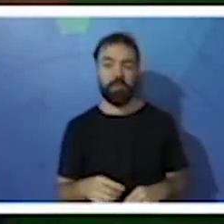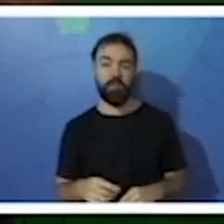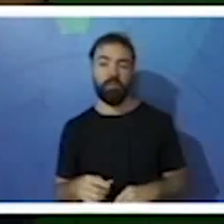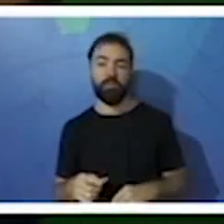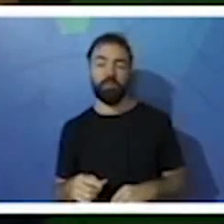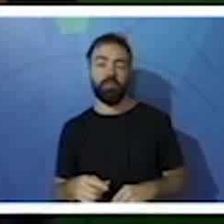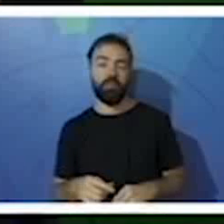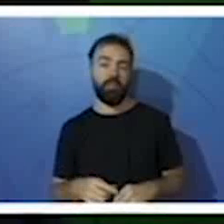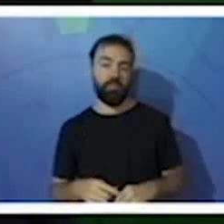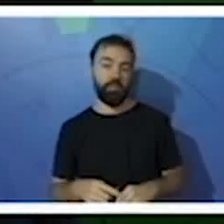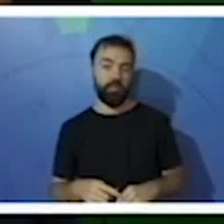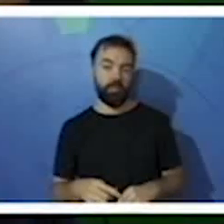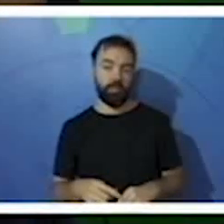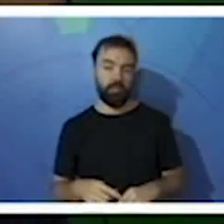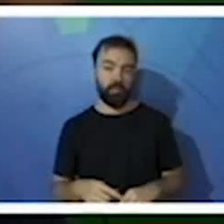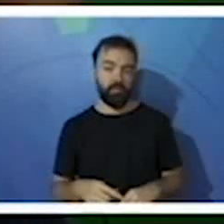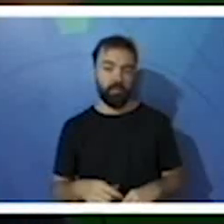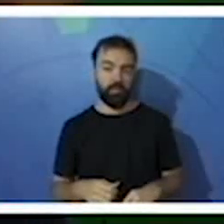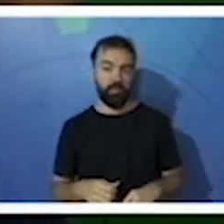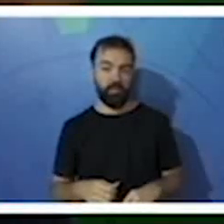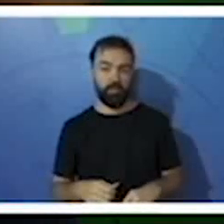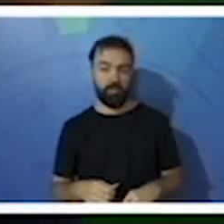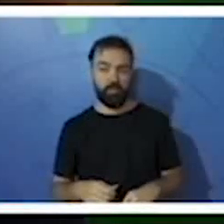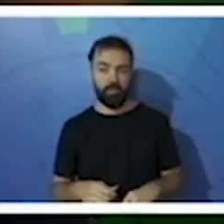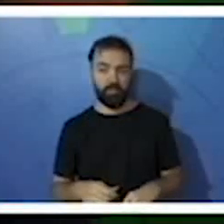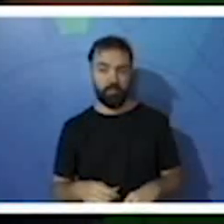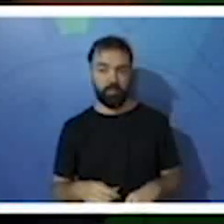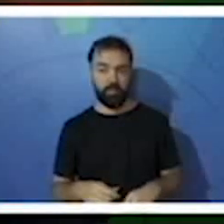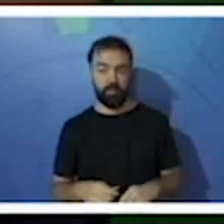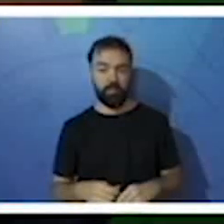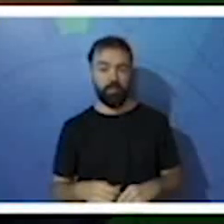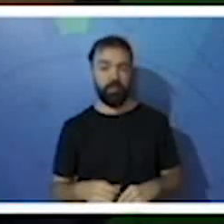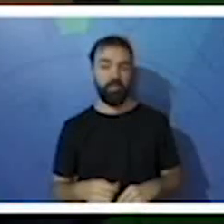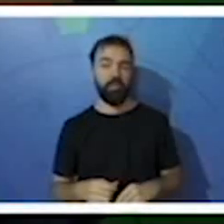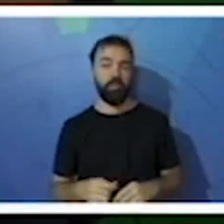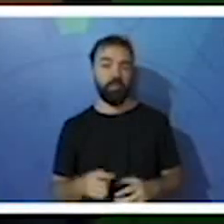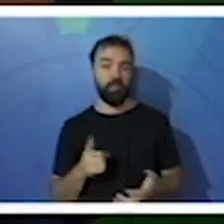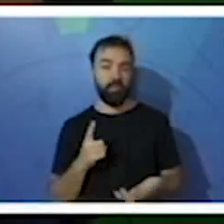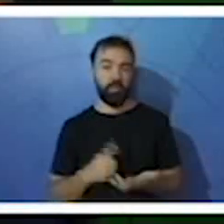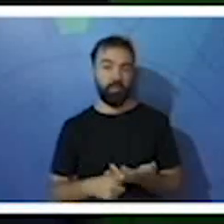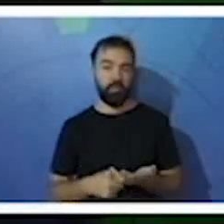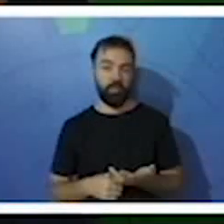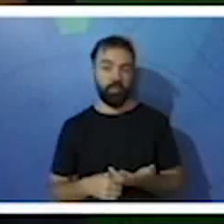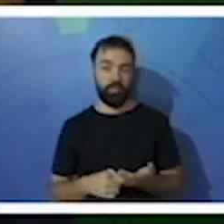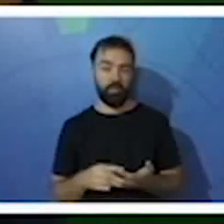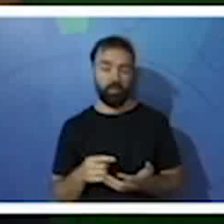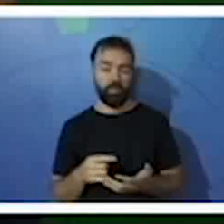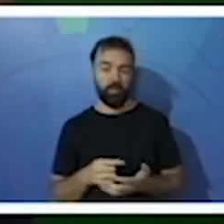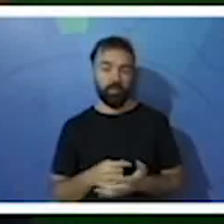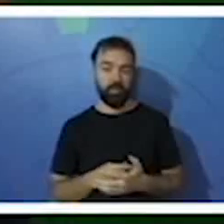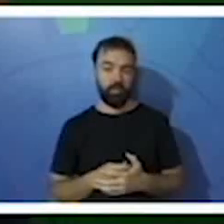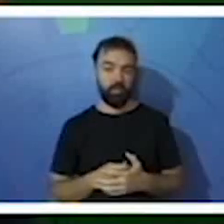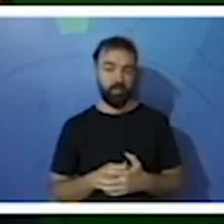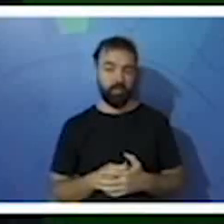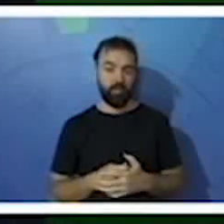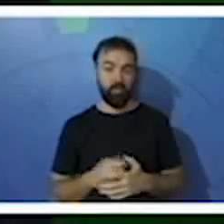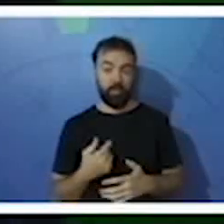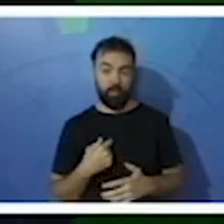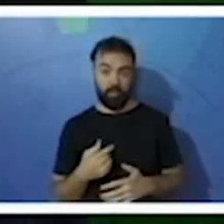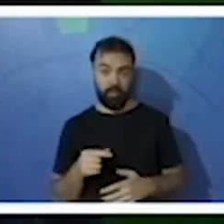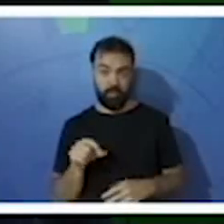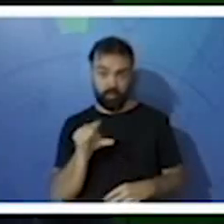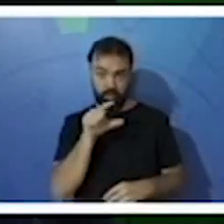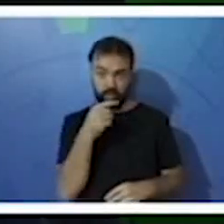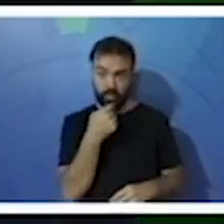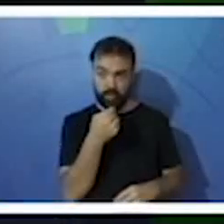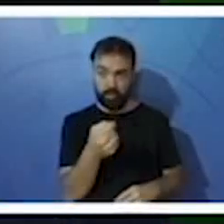as crianças estão falando, olha. Será que a gente vai concordar com o Edgar com a Vitória? Por quê? Olha só. Eu acho que